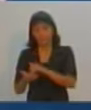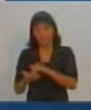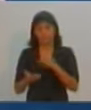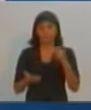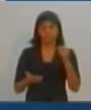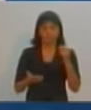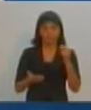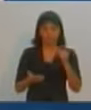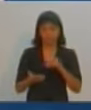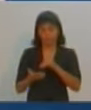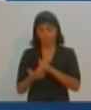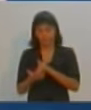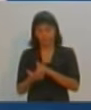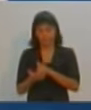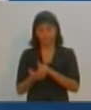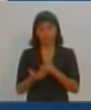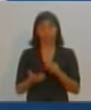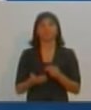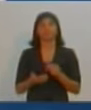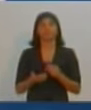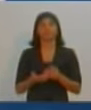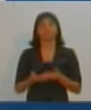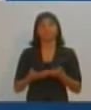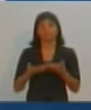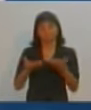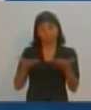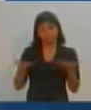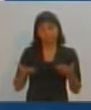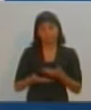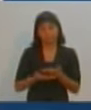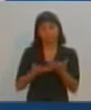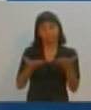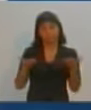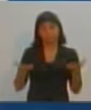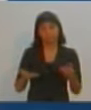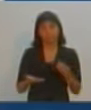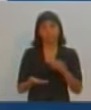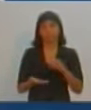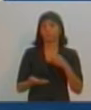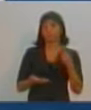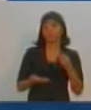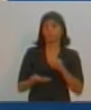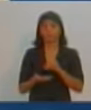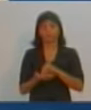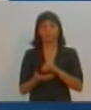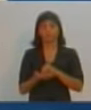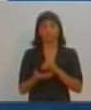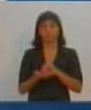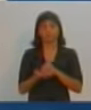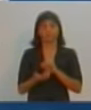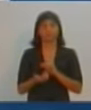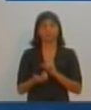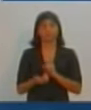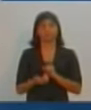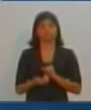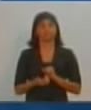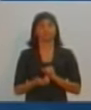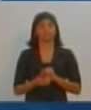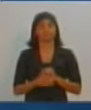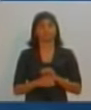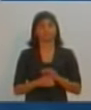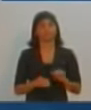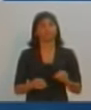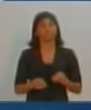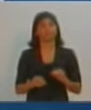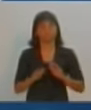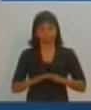zerar o déficit, porque essa é uma questão fundamental. Como professora, eu tenho noção de que o atendimento da primeira infância, da questão da